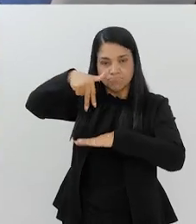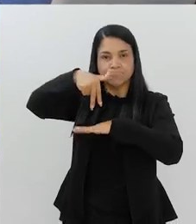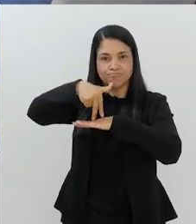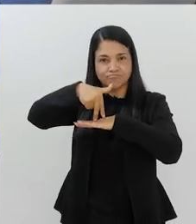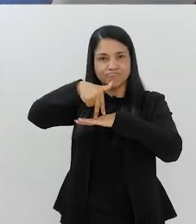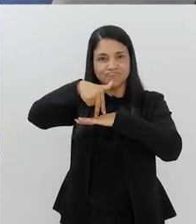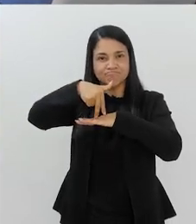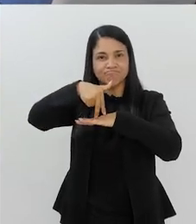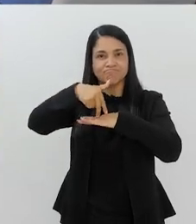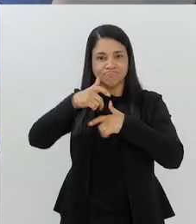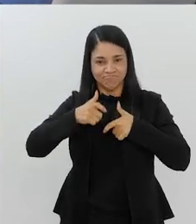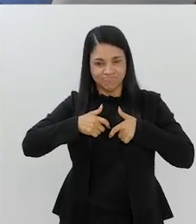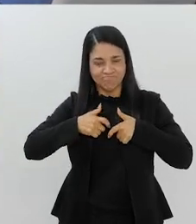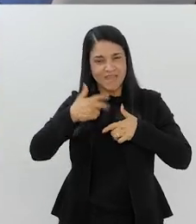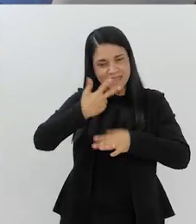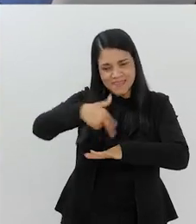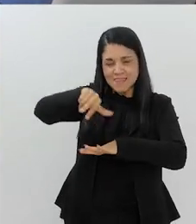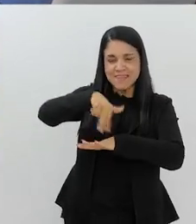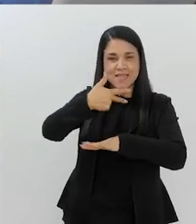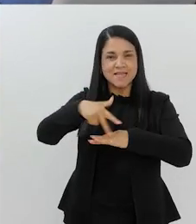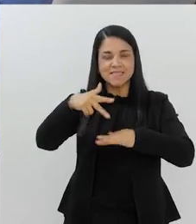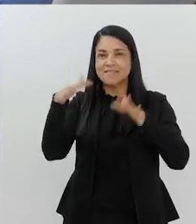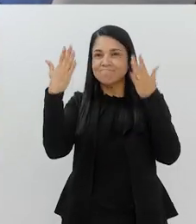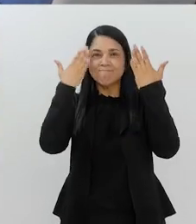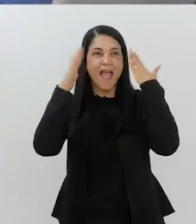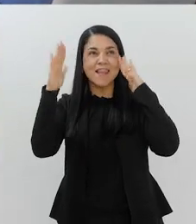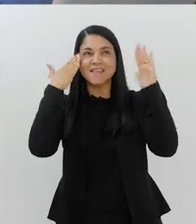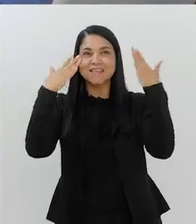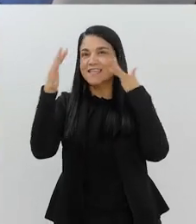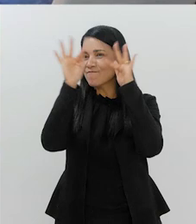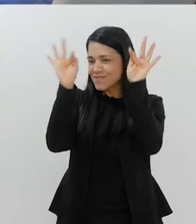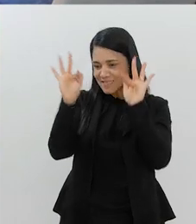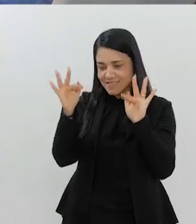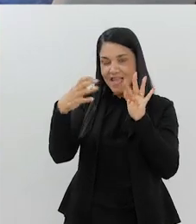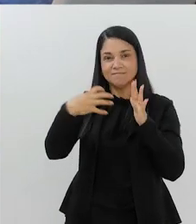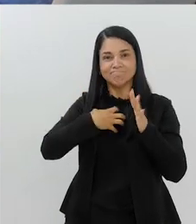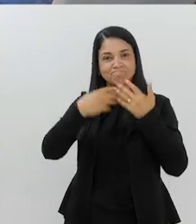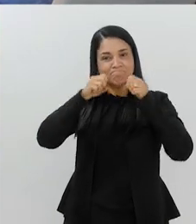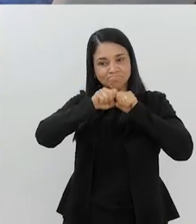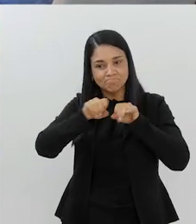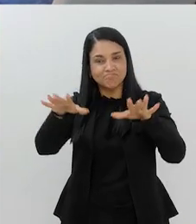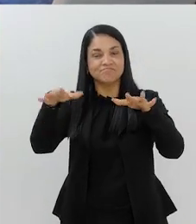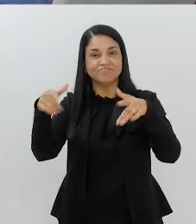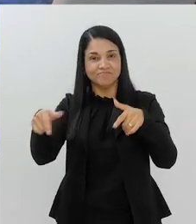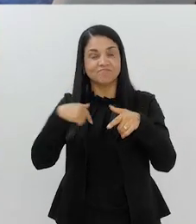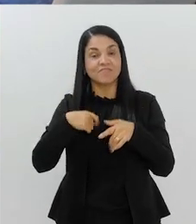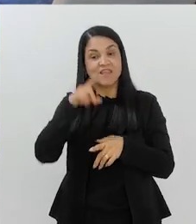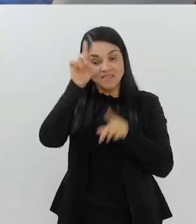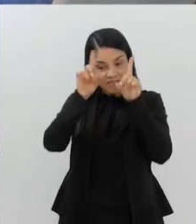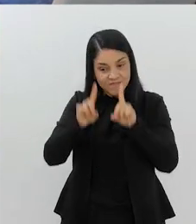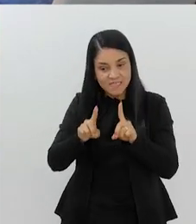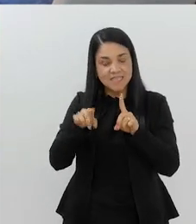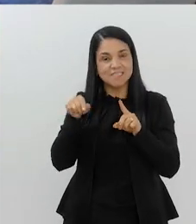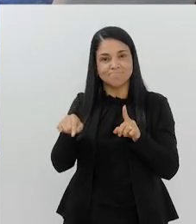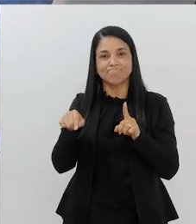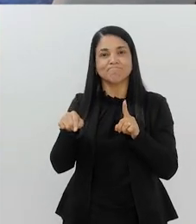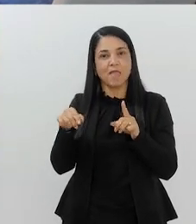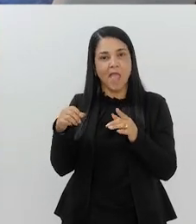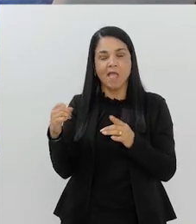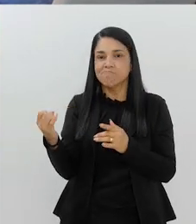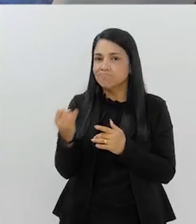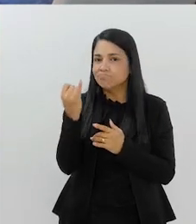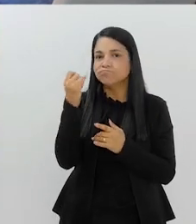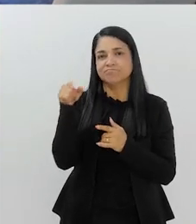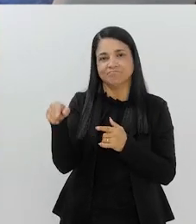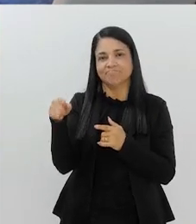alto do pódio, sai dançando, mostrando alegria, uma felicidade imensa. E a deficiência dele é muito